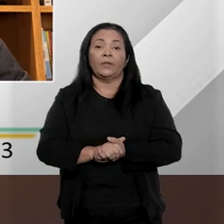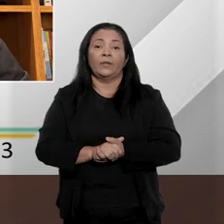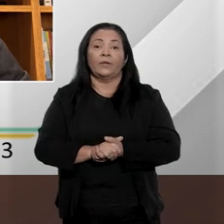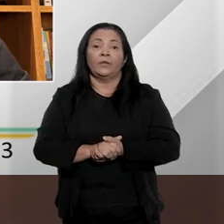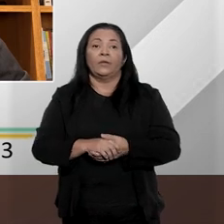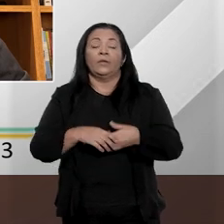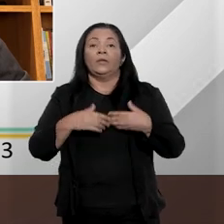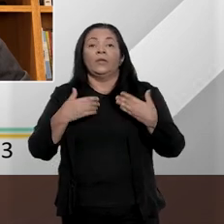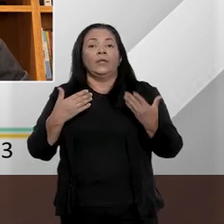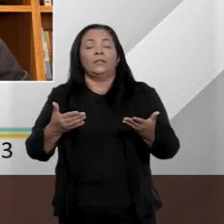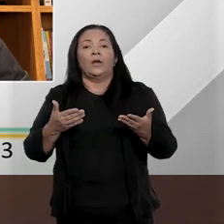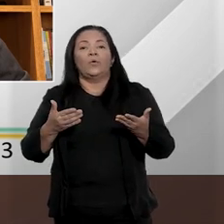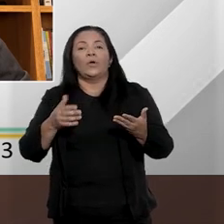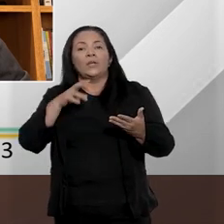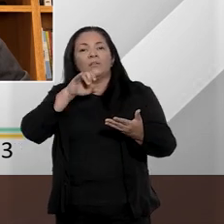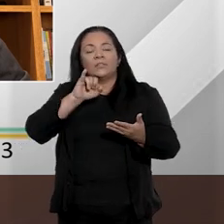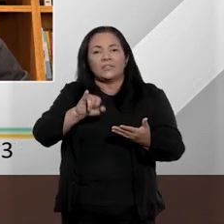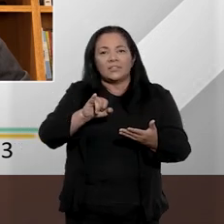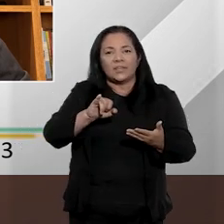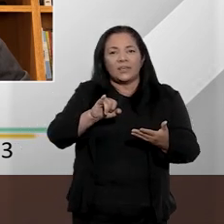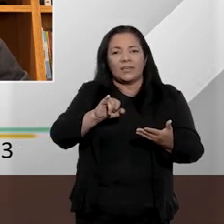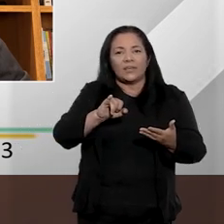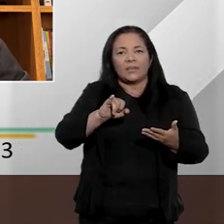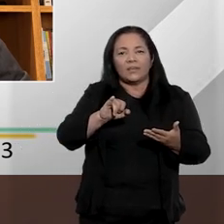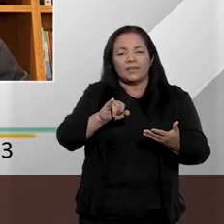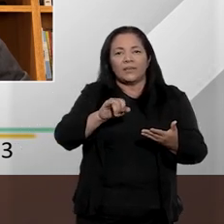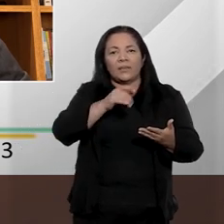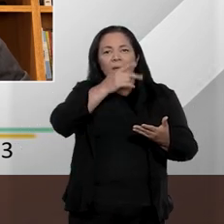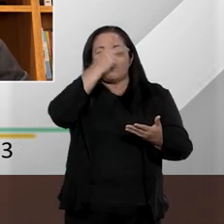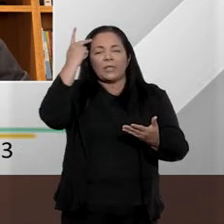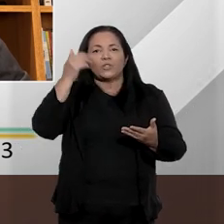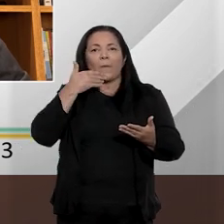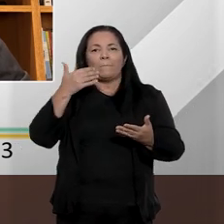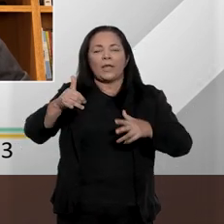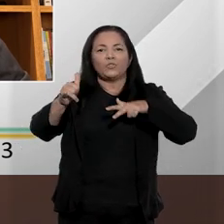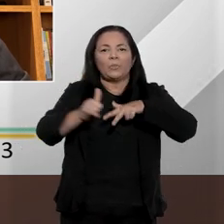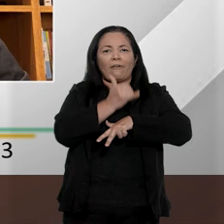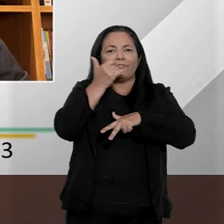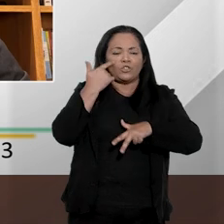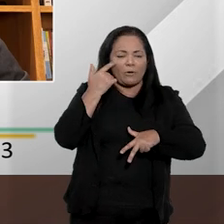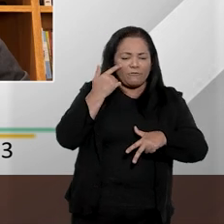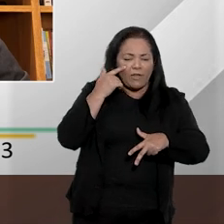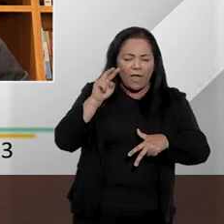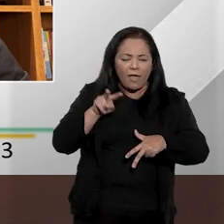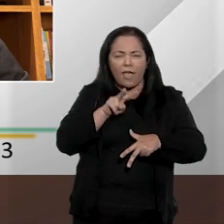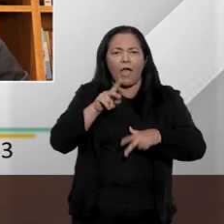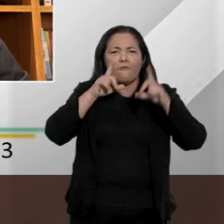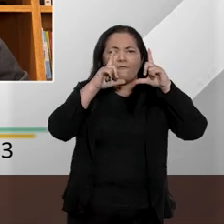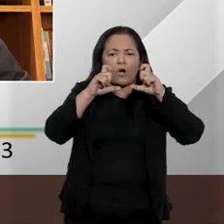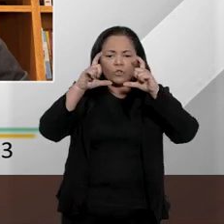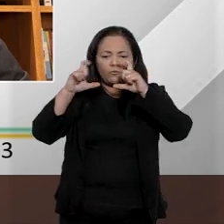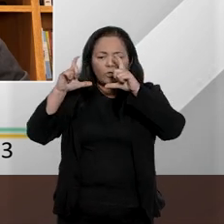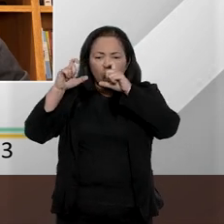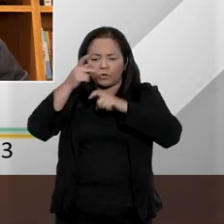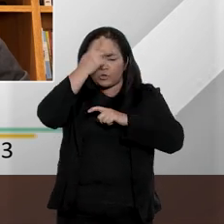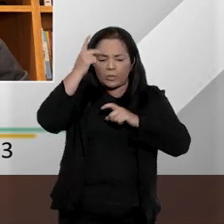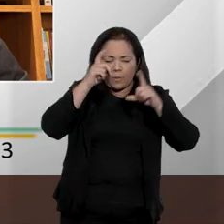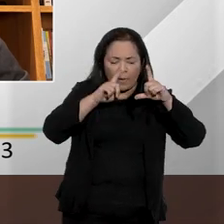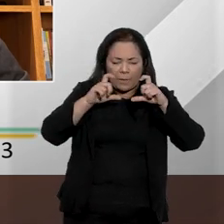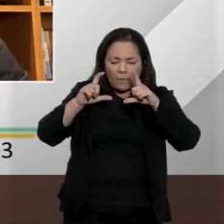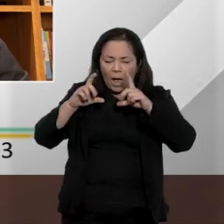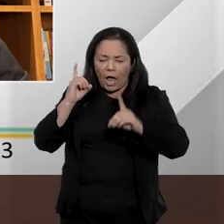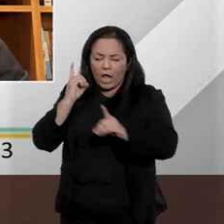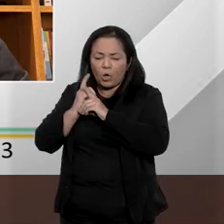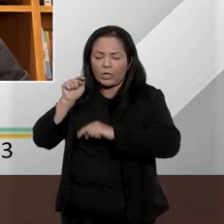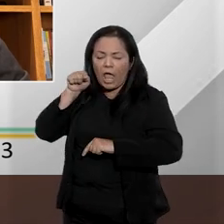nem servir de base para a decretação de prisão preventiva, o recebimento de denúncia ou a pronúncia do réu.